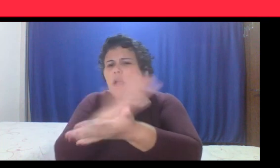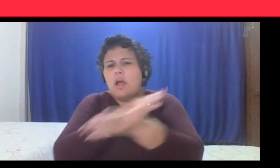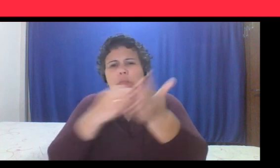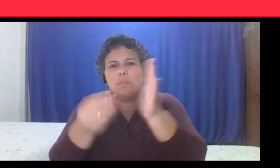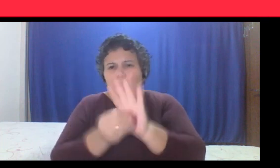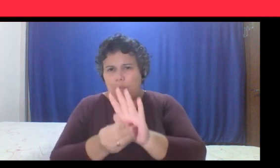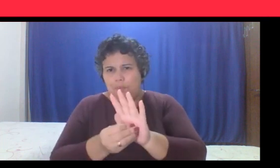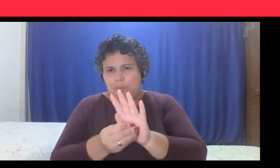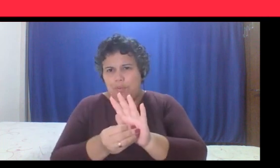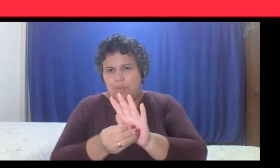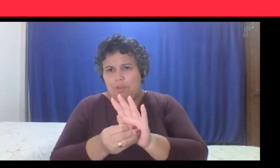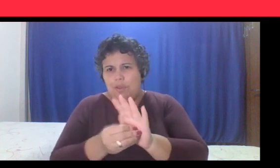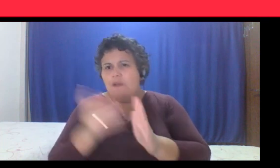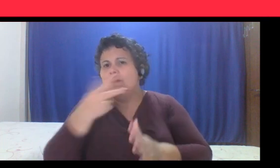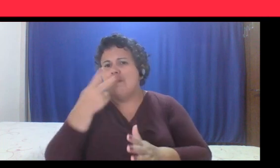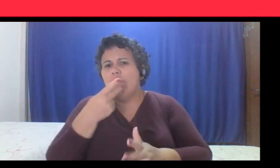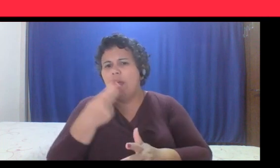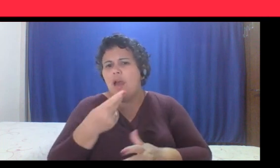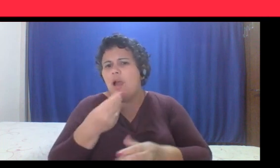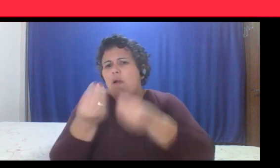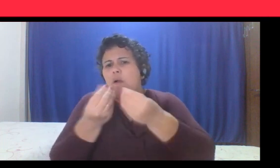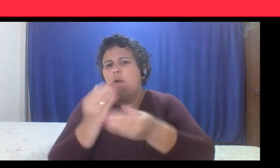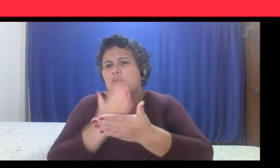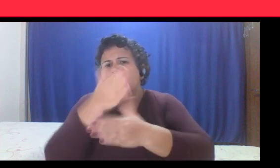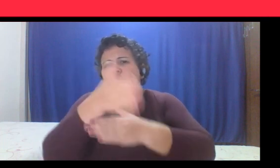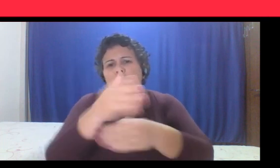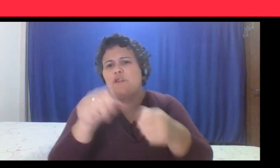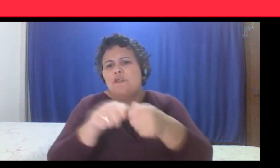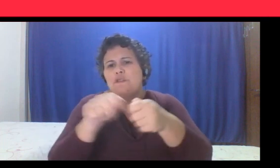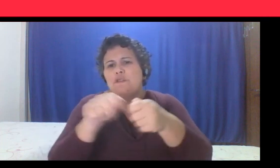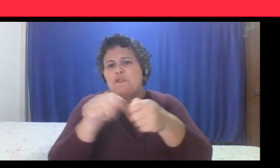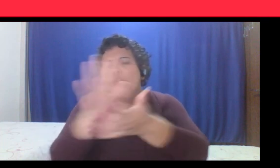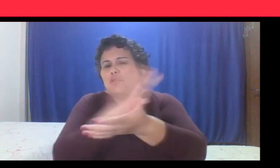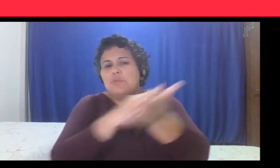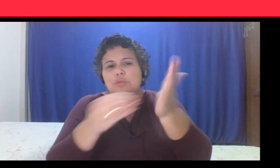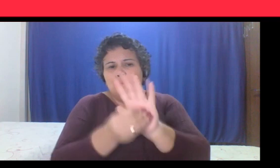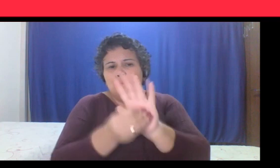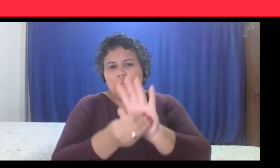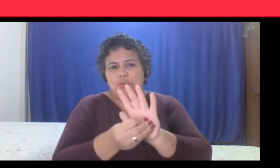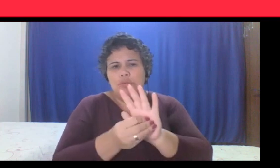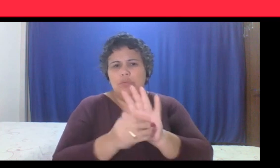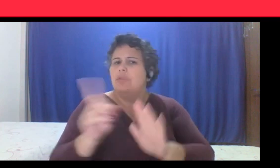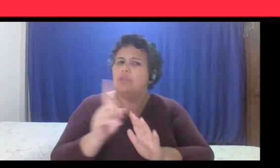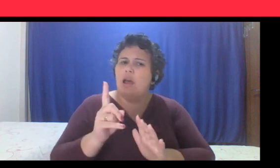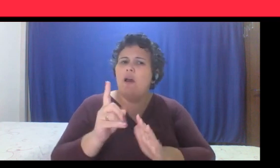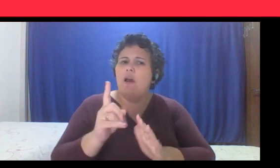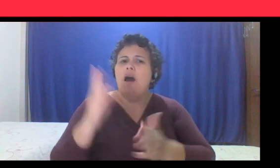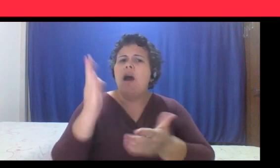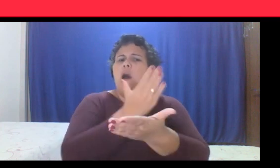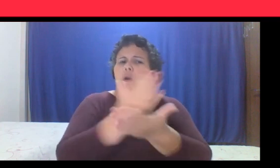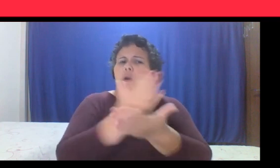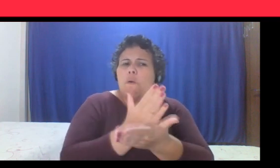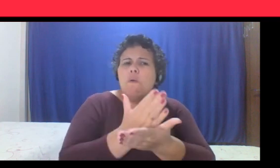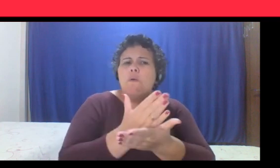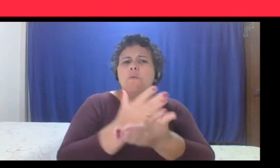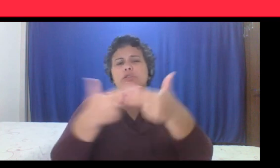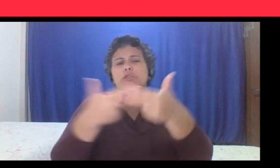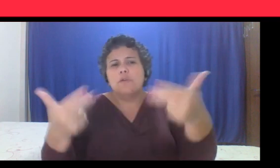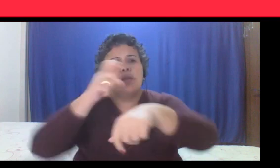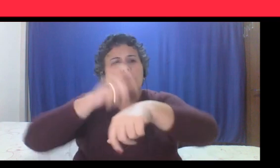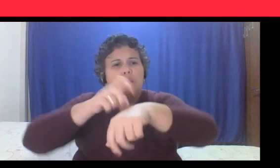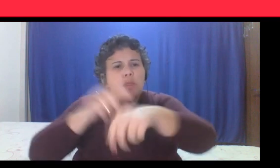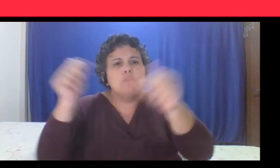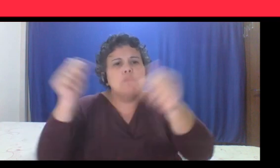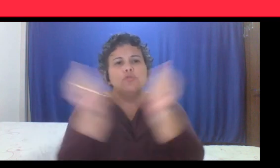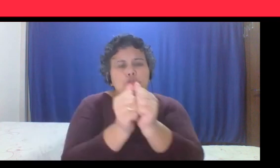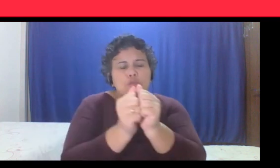eu chego e faço tudo isso aqui ao mesmo tempo, né, muitas vezes algumas coisas vão ser ao mesmo tempo, outras coisas não vão ser priorizadas